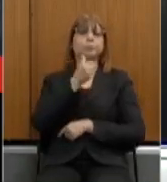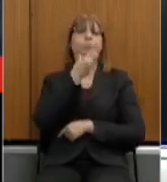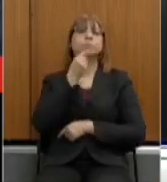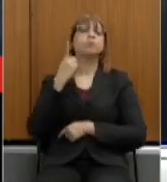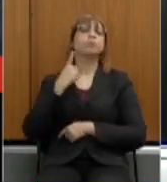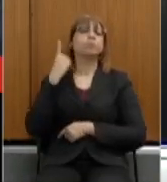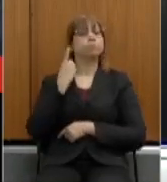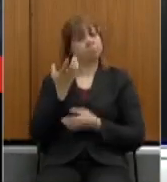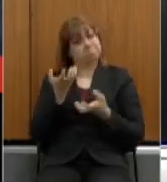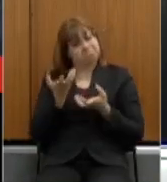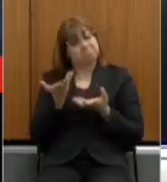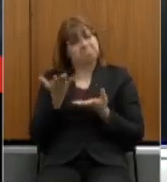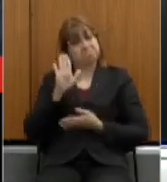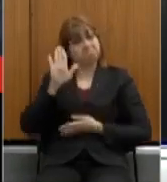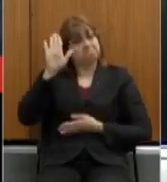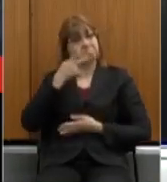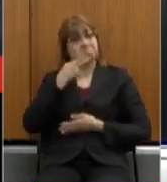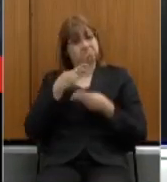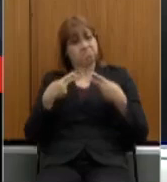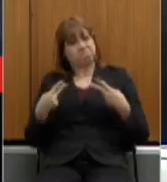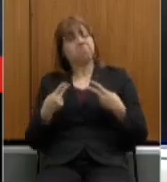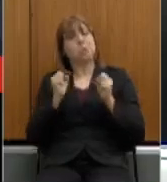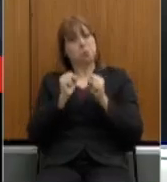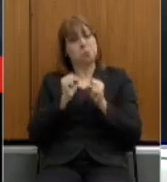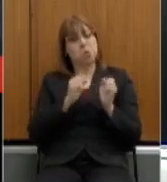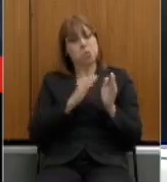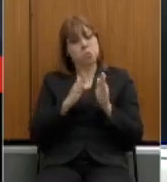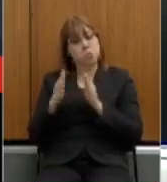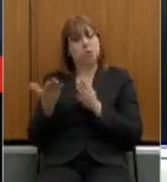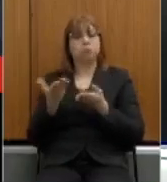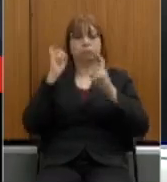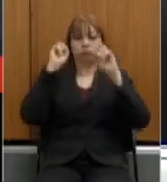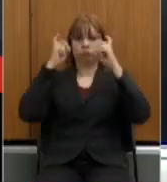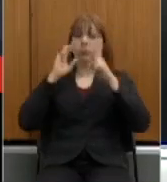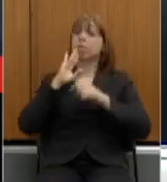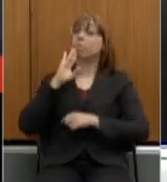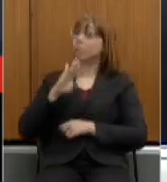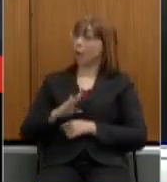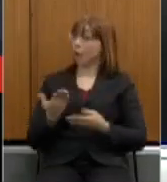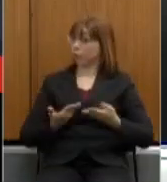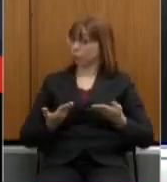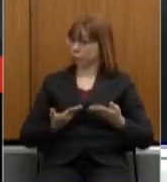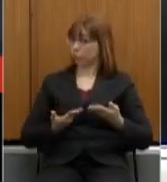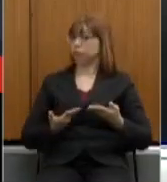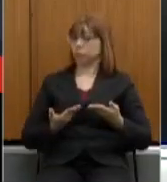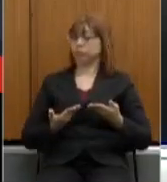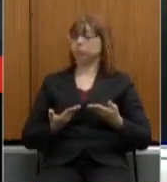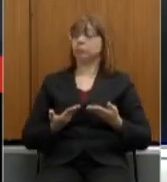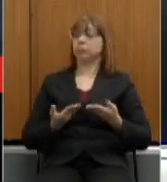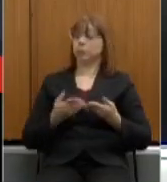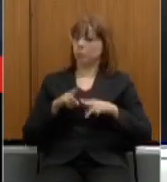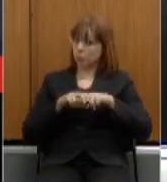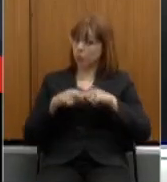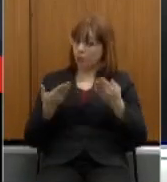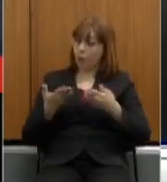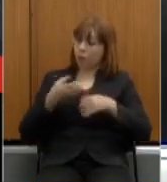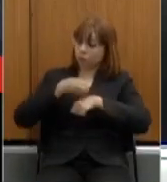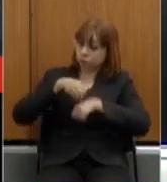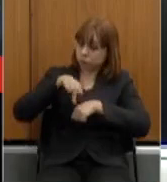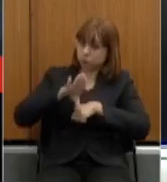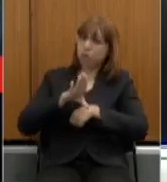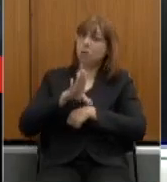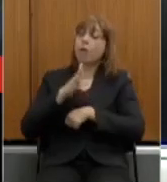que desejarem se manifestar poderão fazê-lo ao longo da reunião de hoje à tarde. Para isso, já podem encaminhar suas